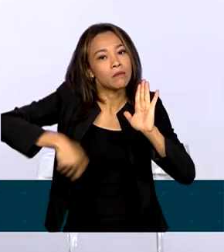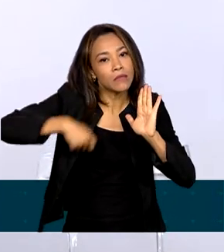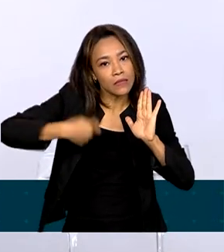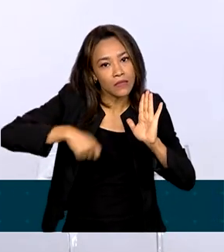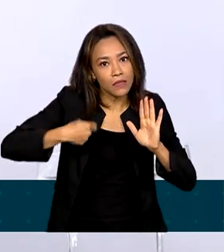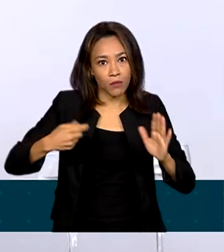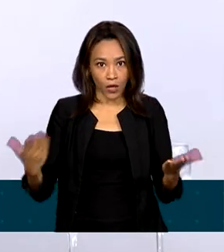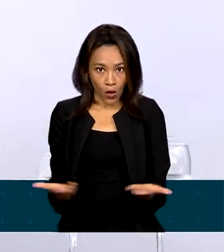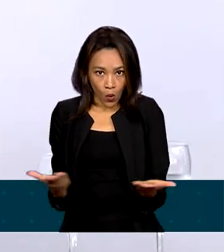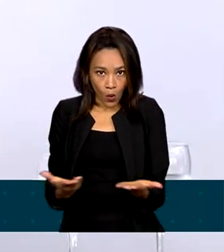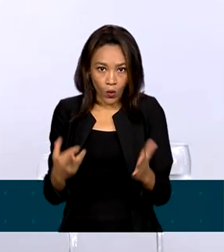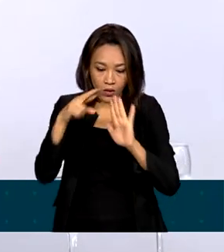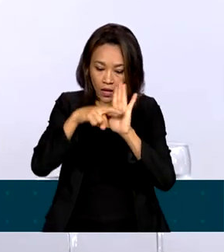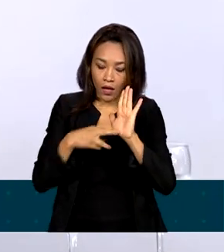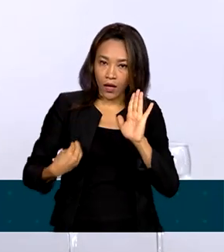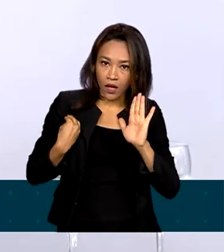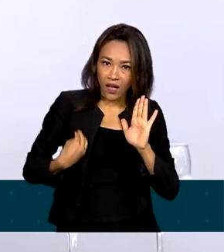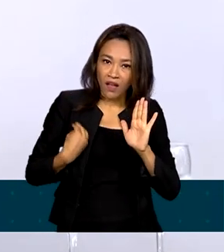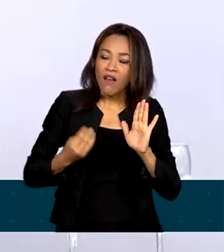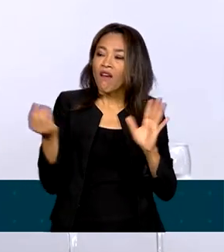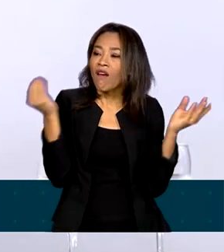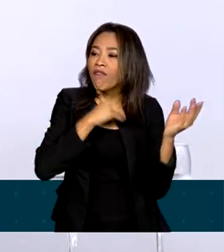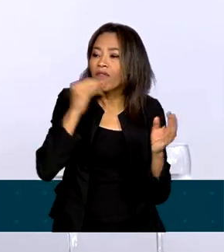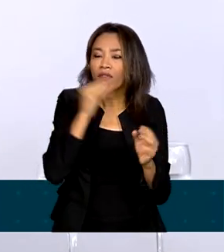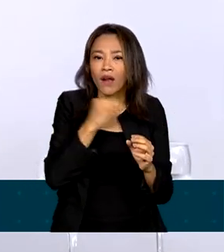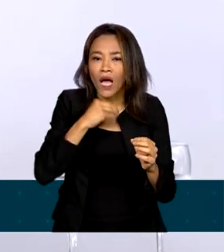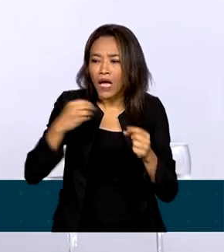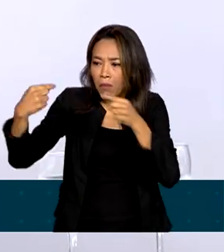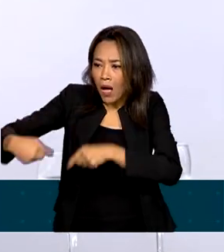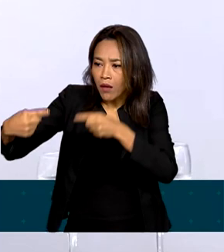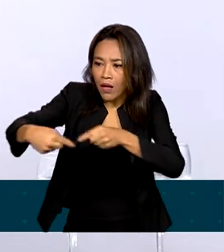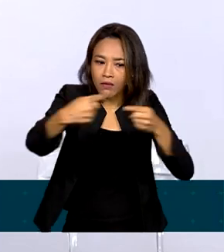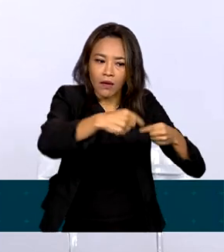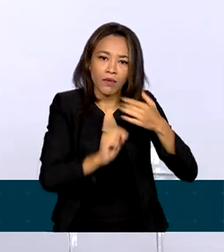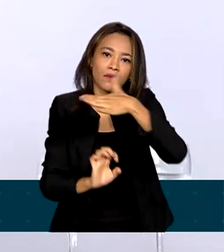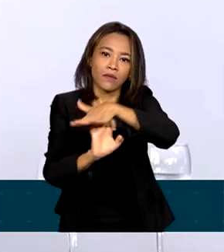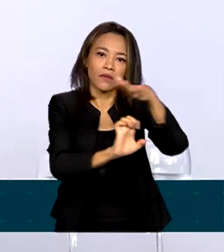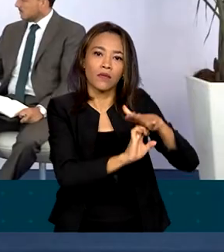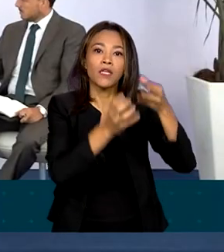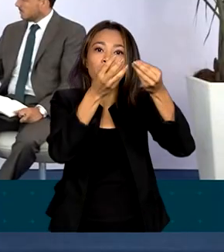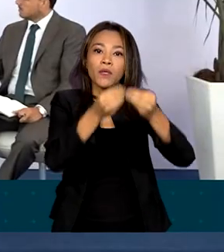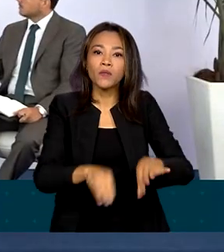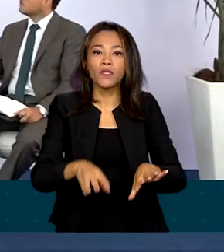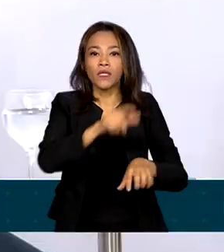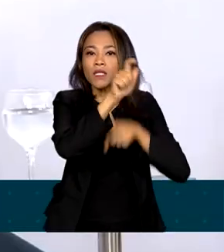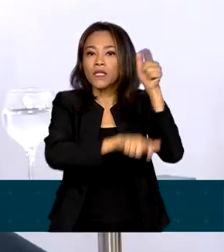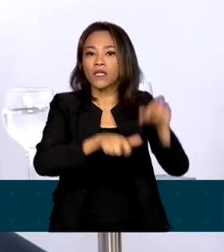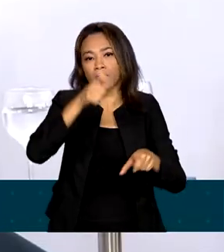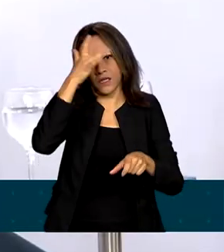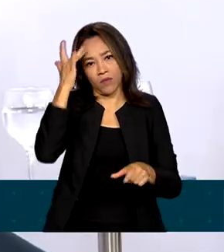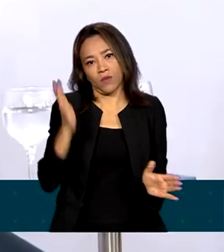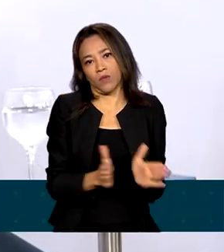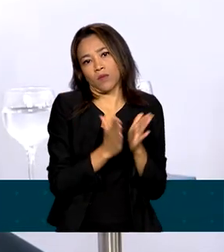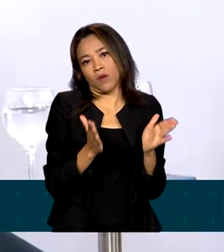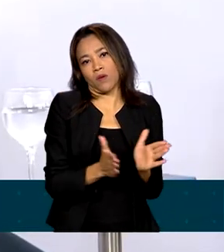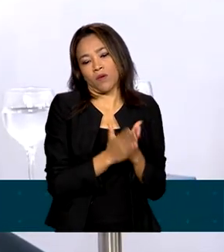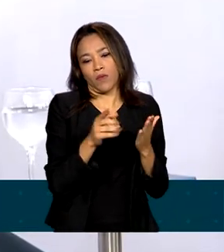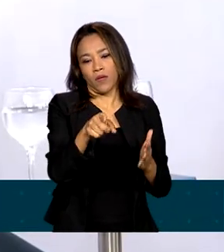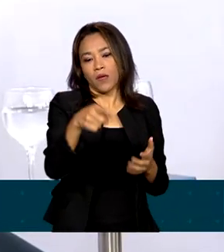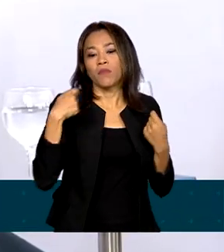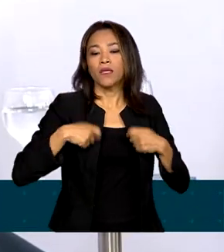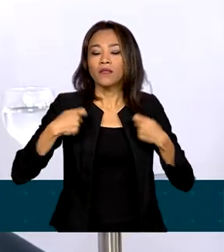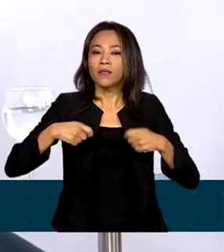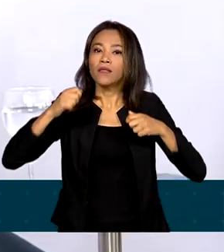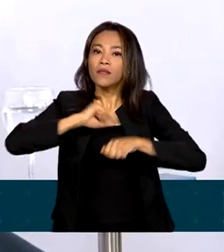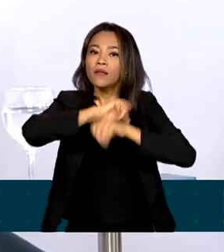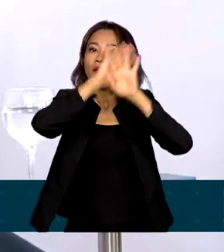enfraquece a competitividade das empresas e prejudica os mais pobres. O contribuinte tem que ter clareza da regra